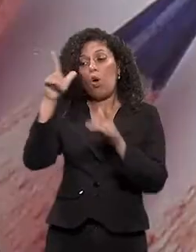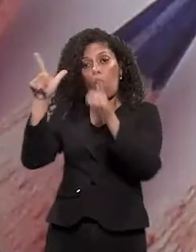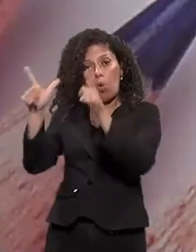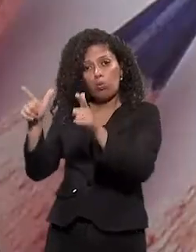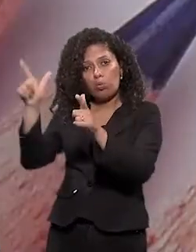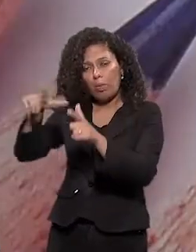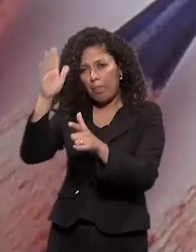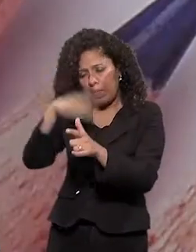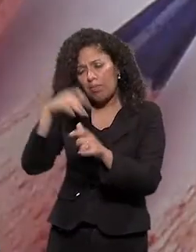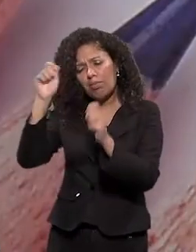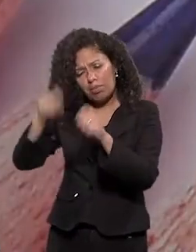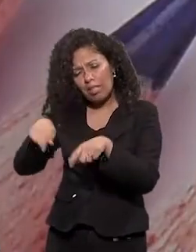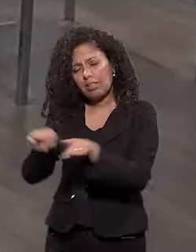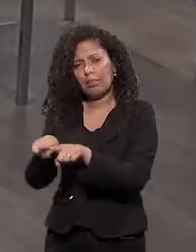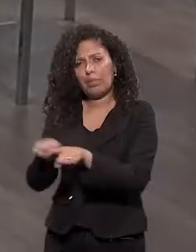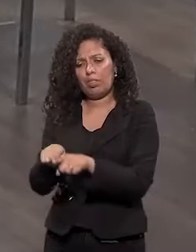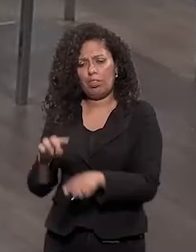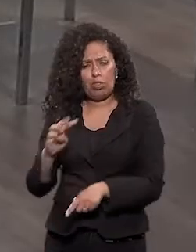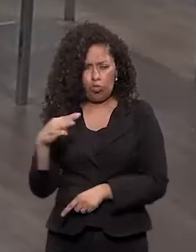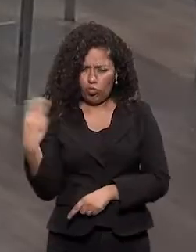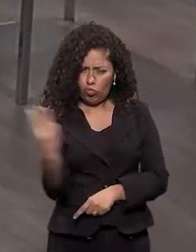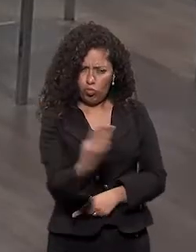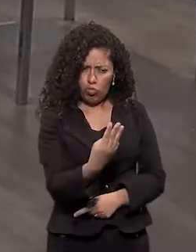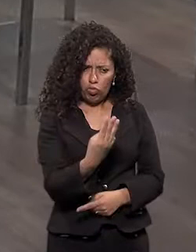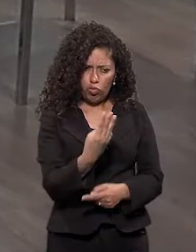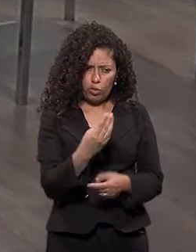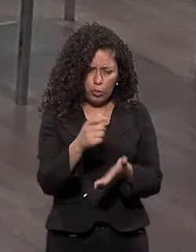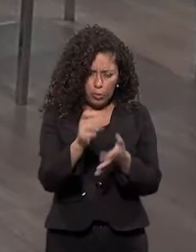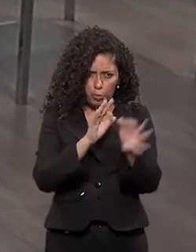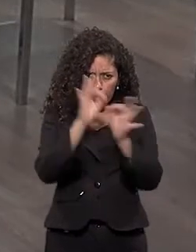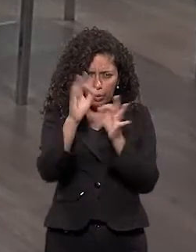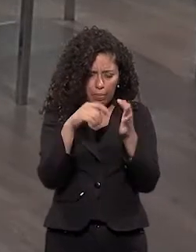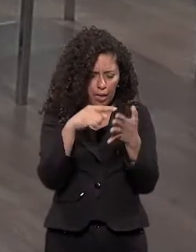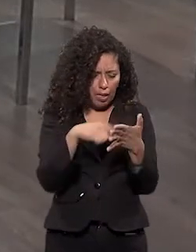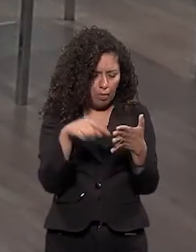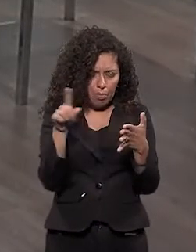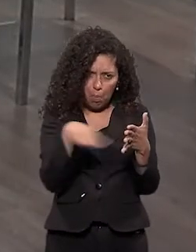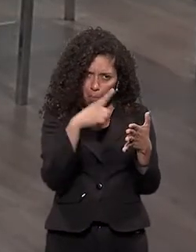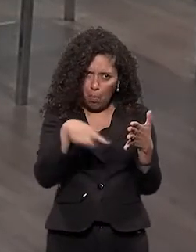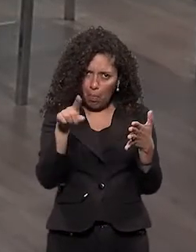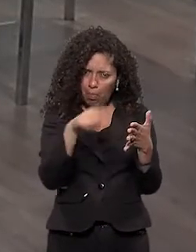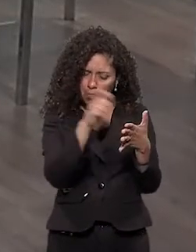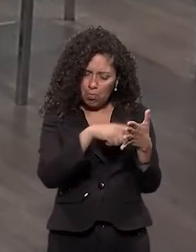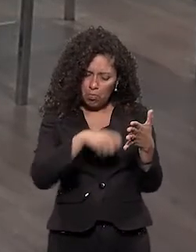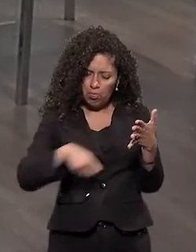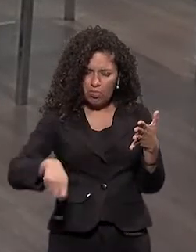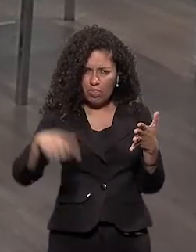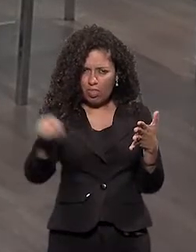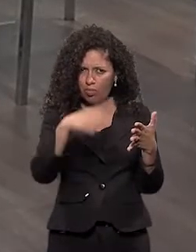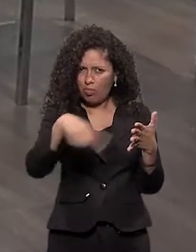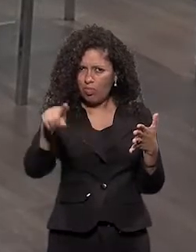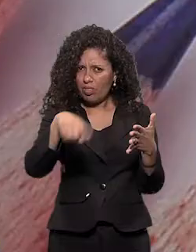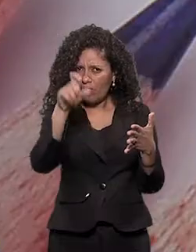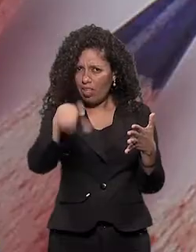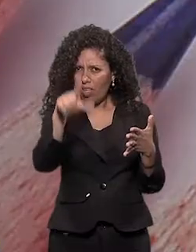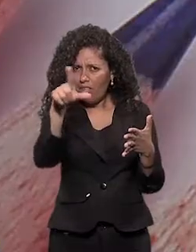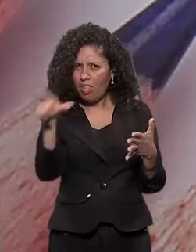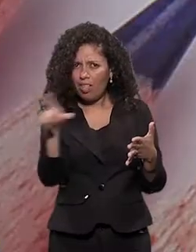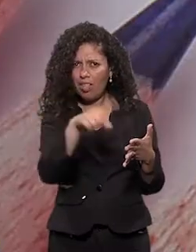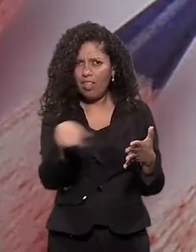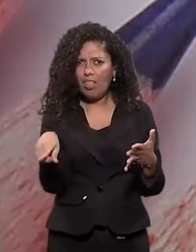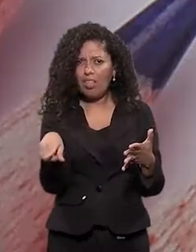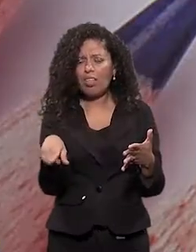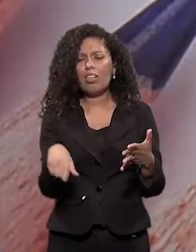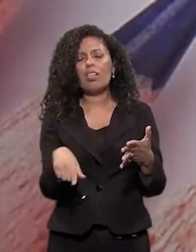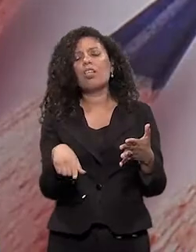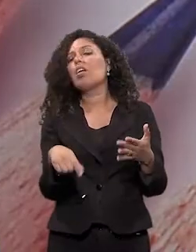Como é que... os três compõem? Sim. O que que move vocês na composição? Principalmente em se